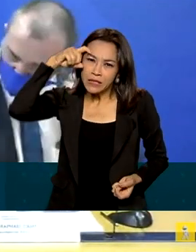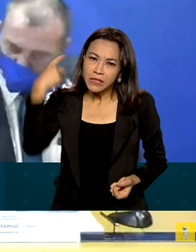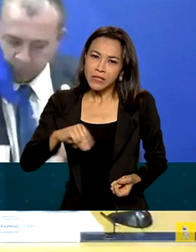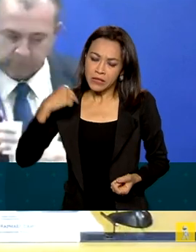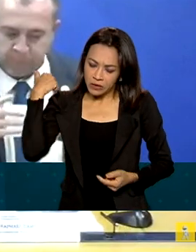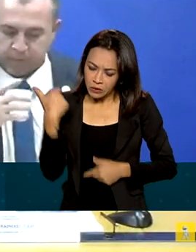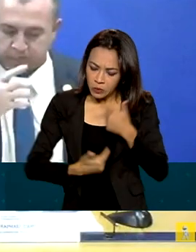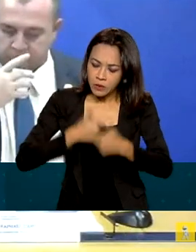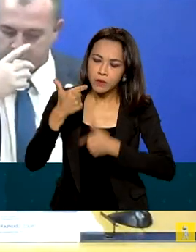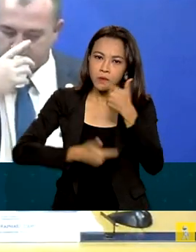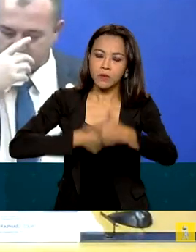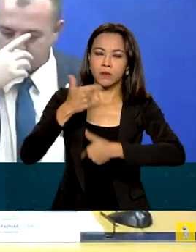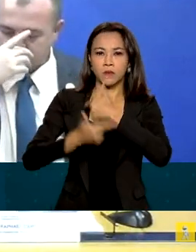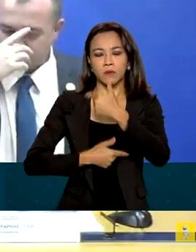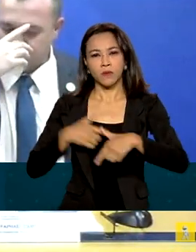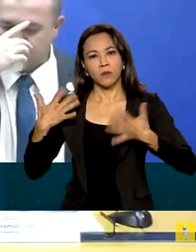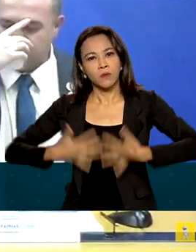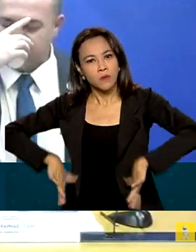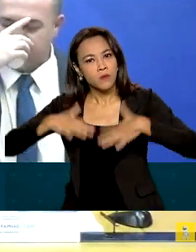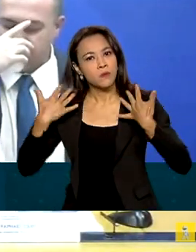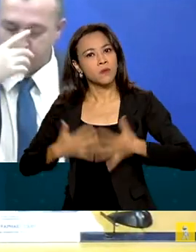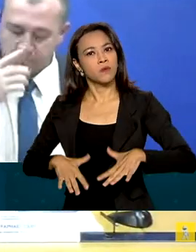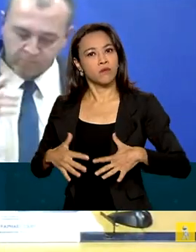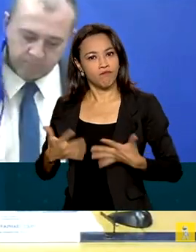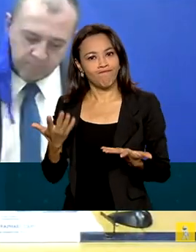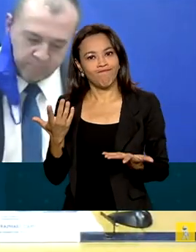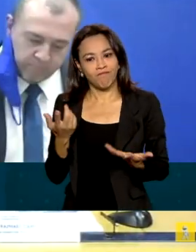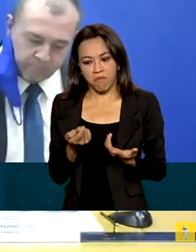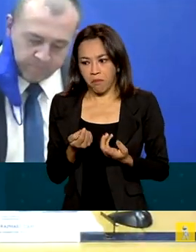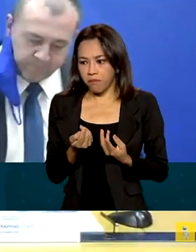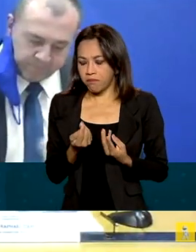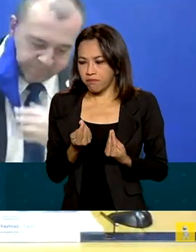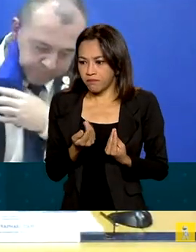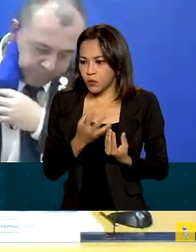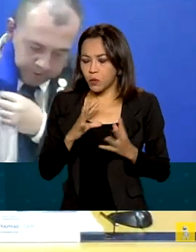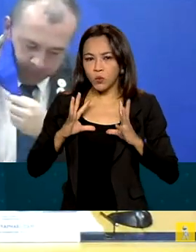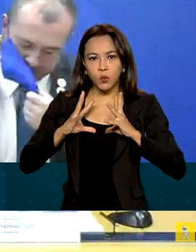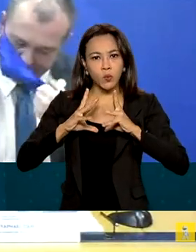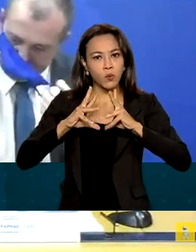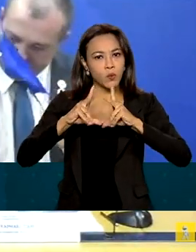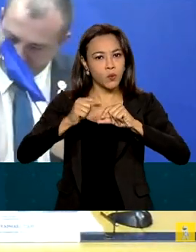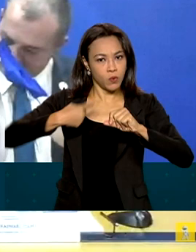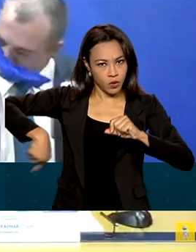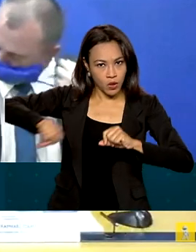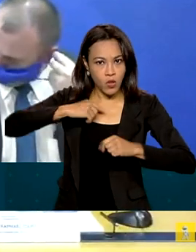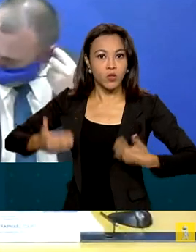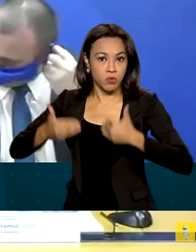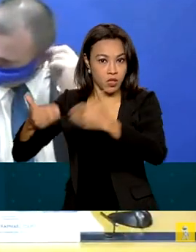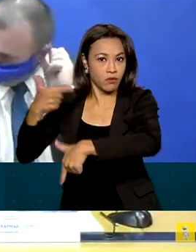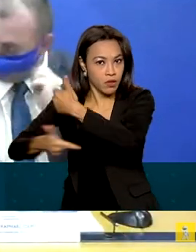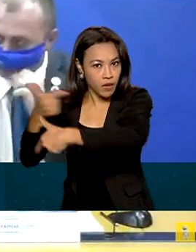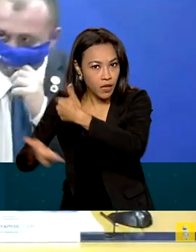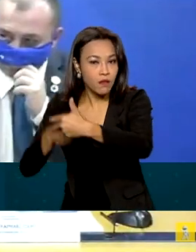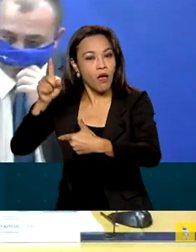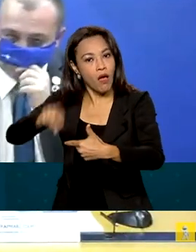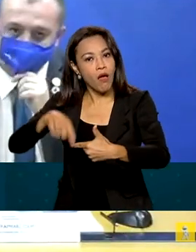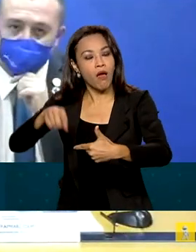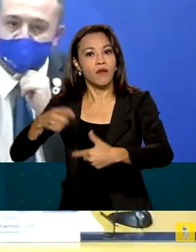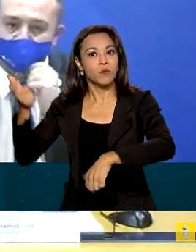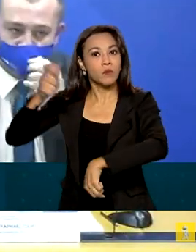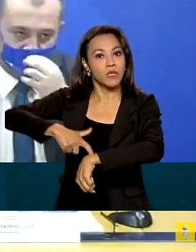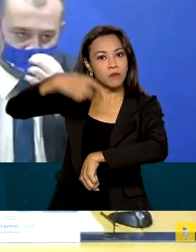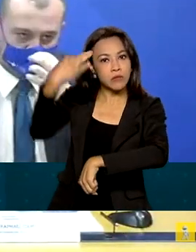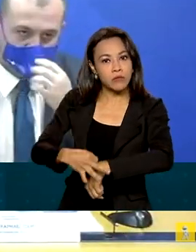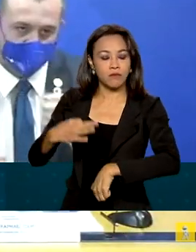sacrifício, de uma vida de muita luta. Então, todas as ações que nós estamos desenvolvendo, justamente, chegam em tempo